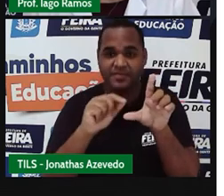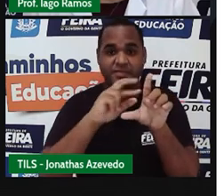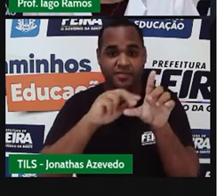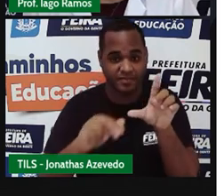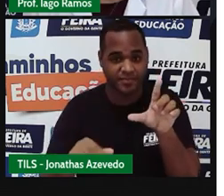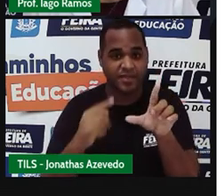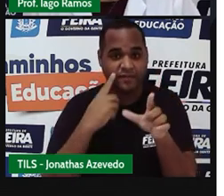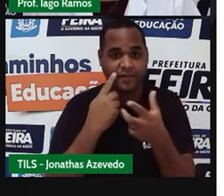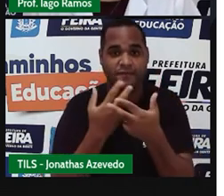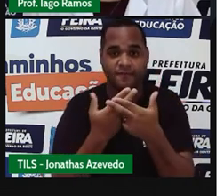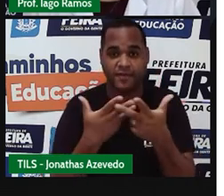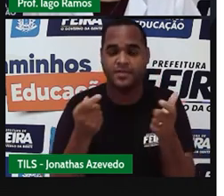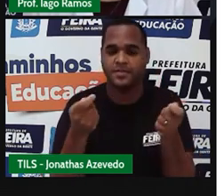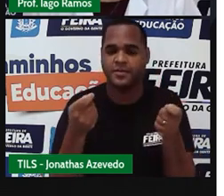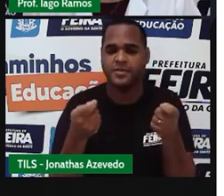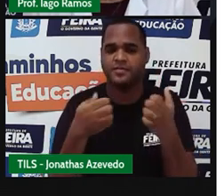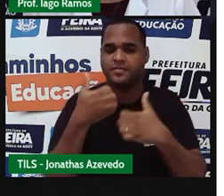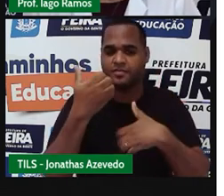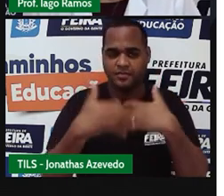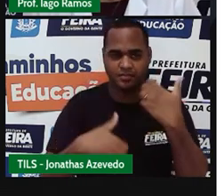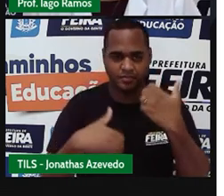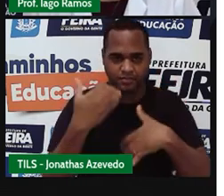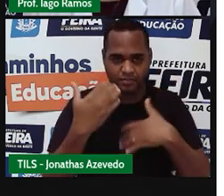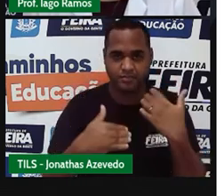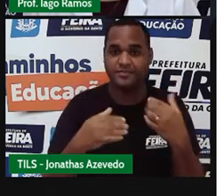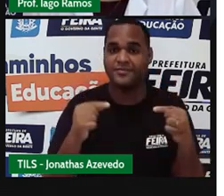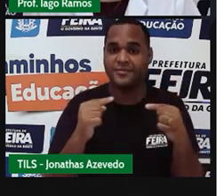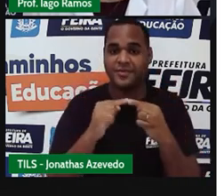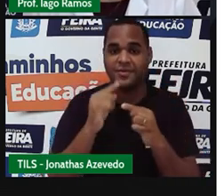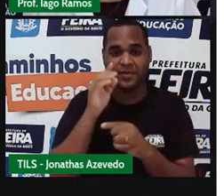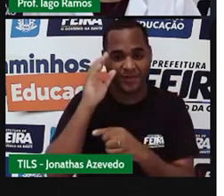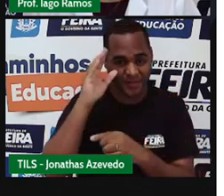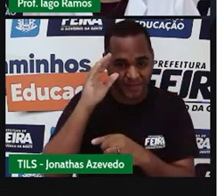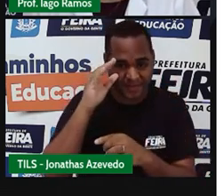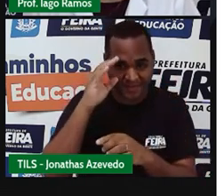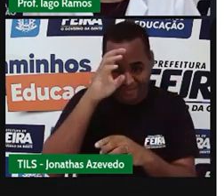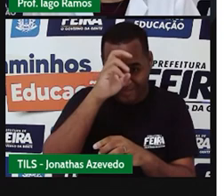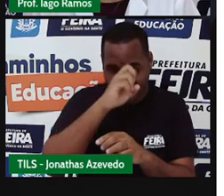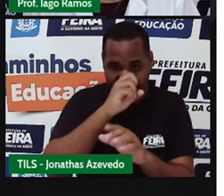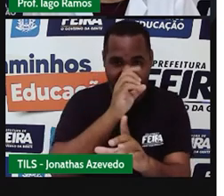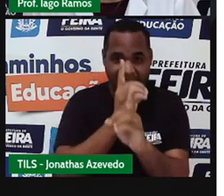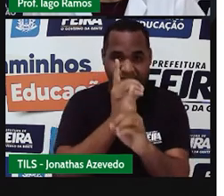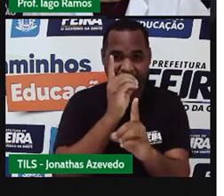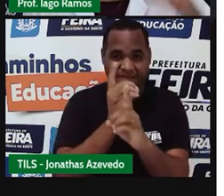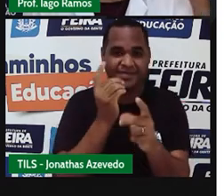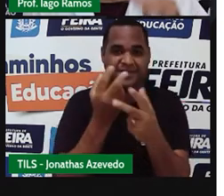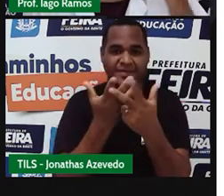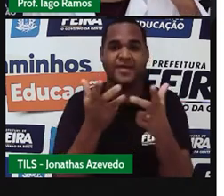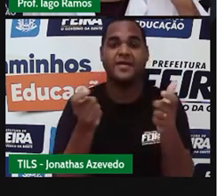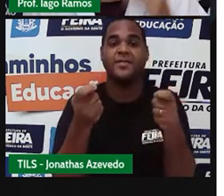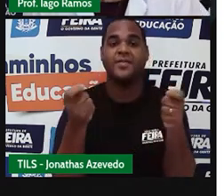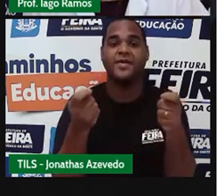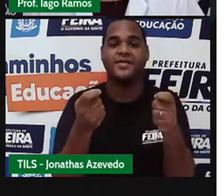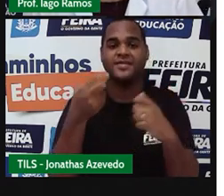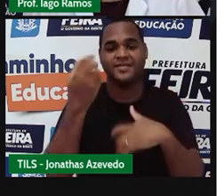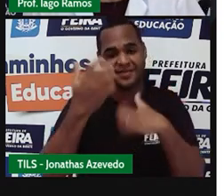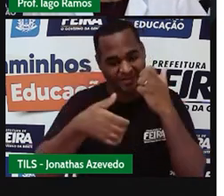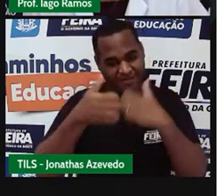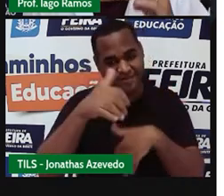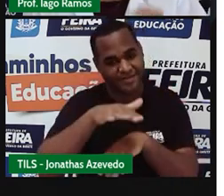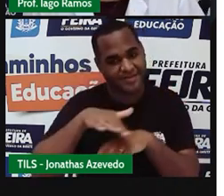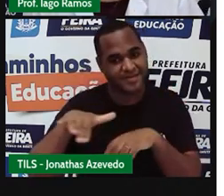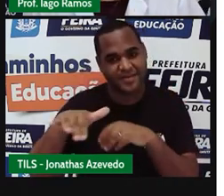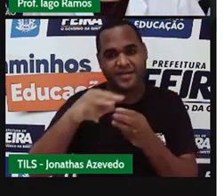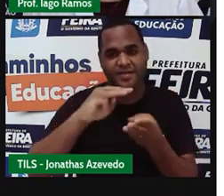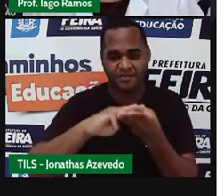alguns locais que eu encontrei, né, essas curiosidades que eu trouxe aqui pra você nessa aula, tá bom?